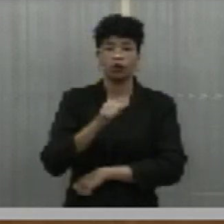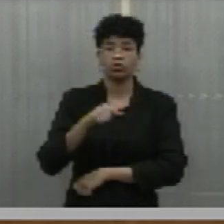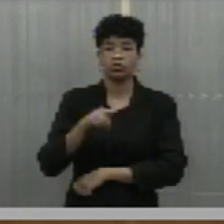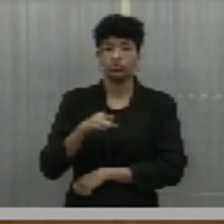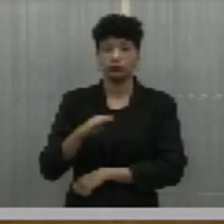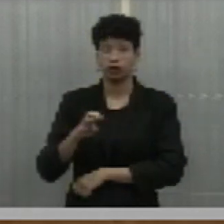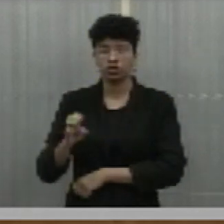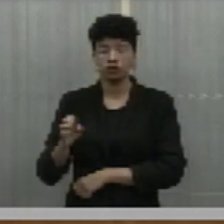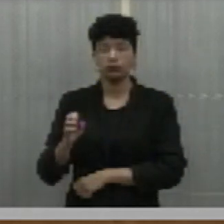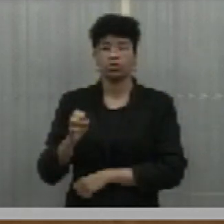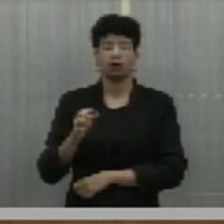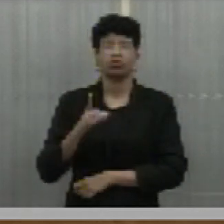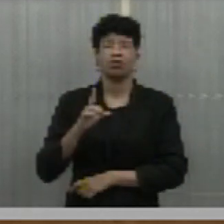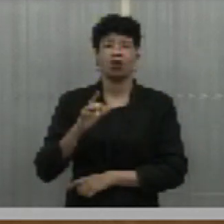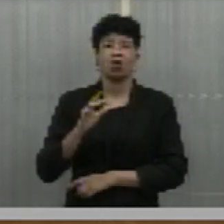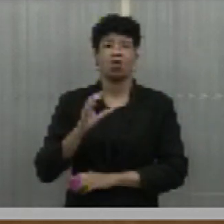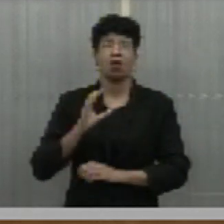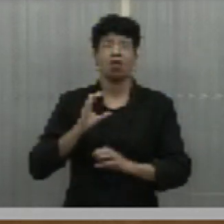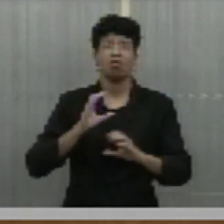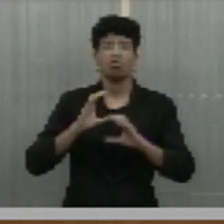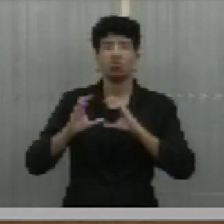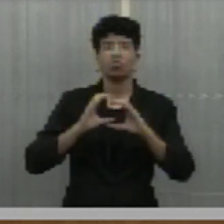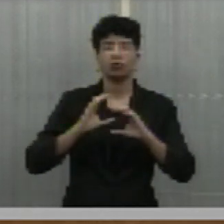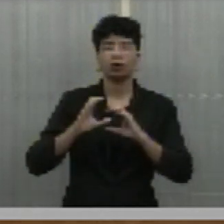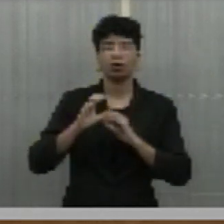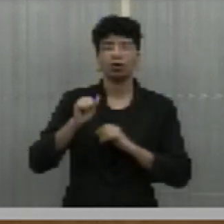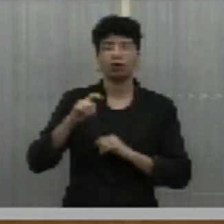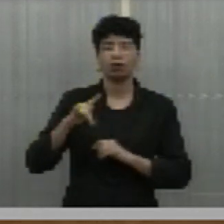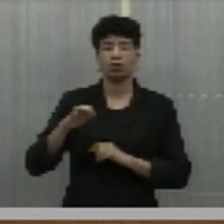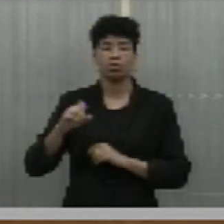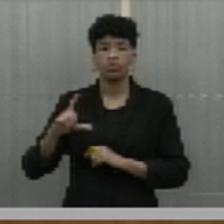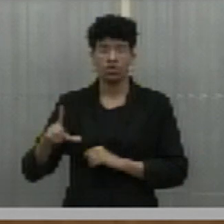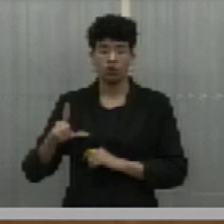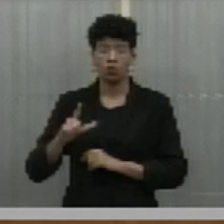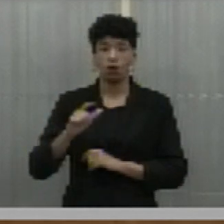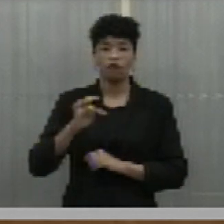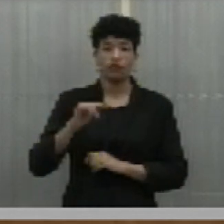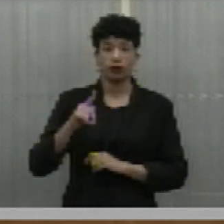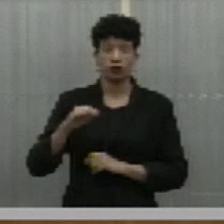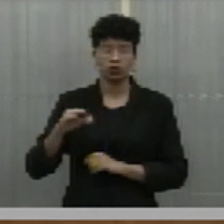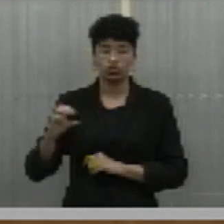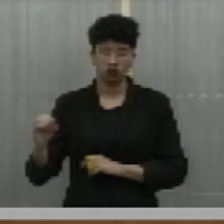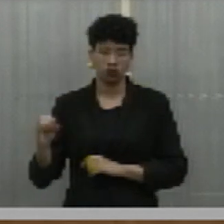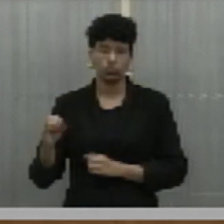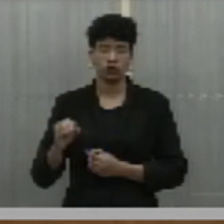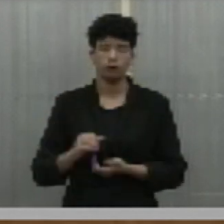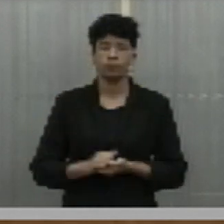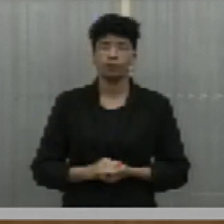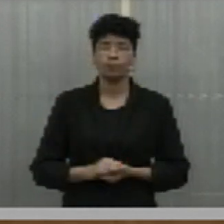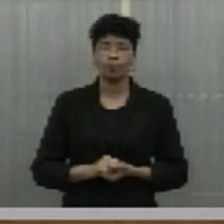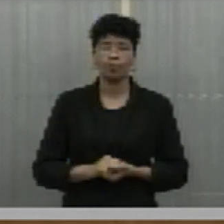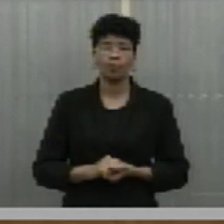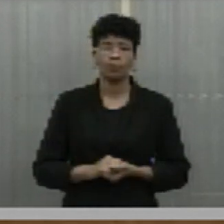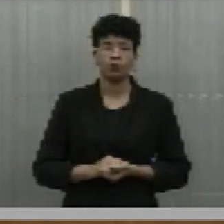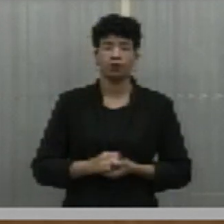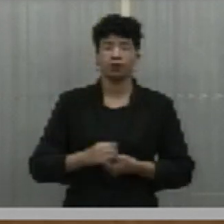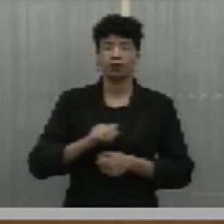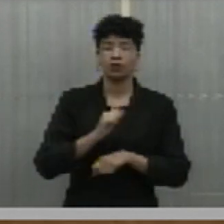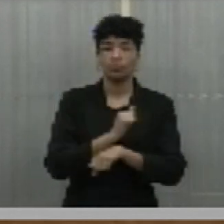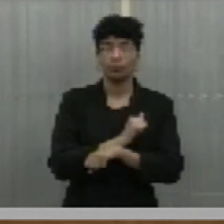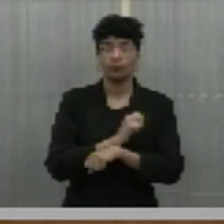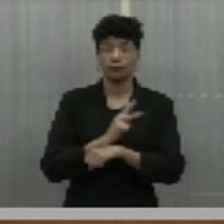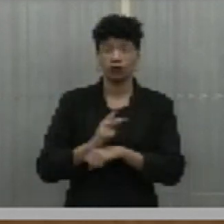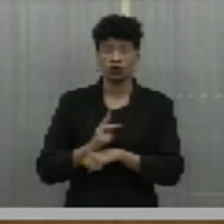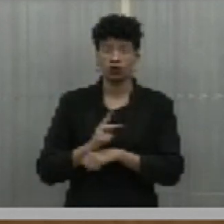de Telecomunicações, Anatel, Francisco José Matias, da Costa Terceiro, com endereço na Avenida